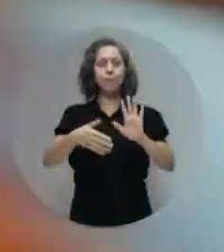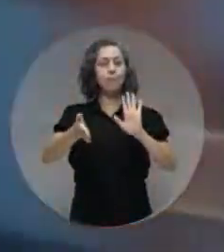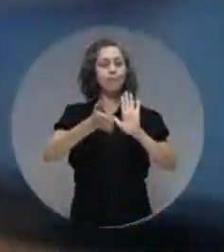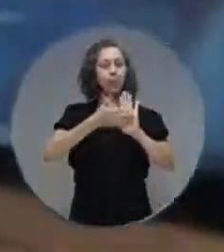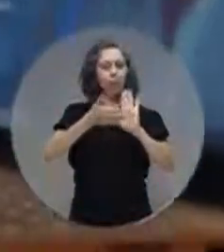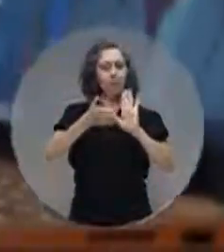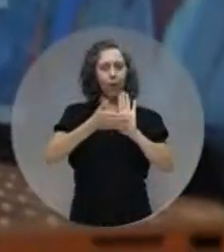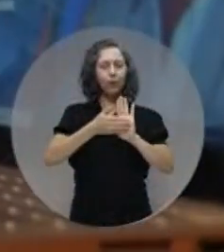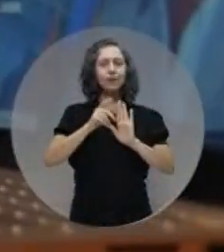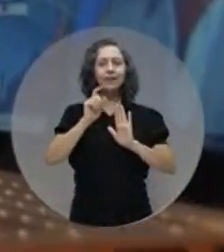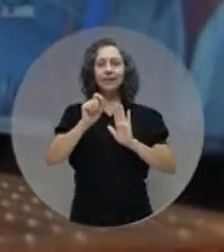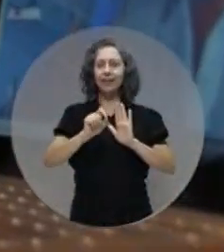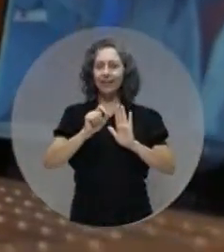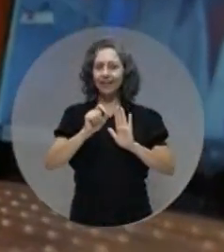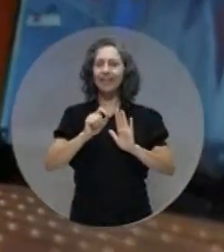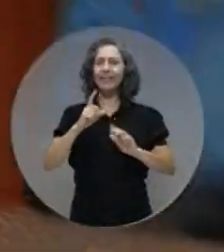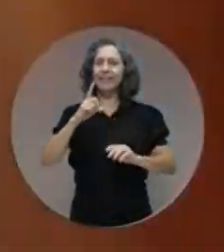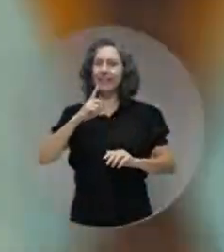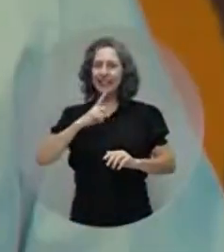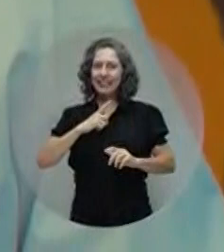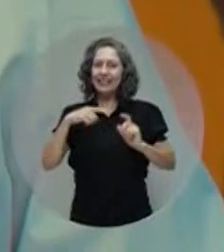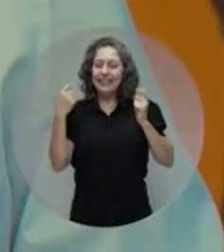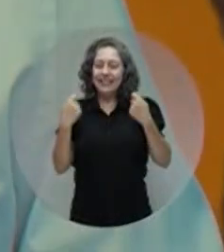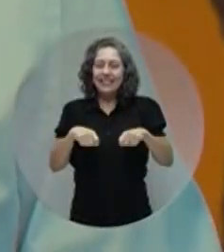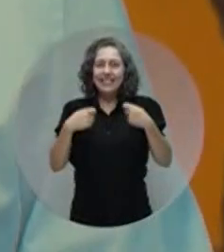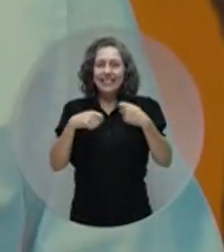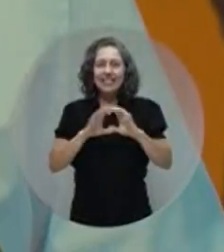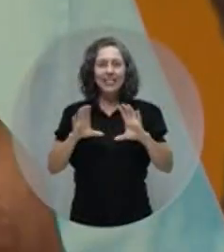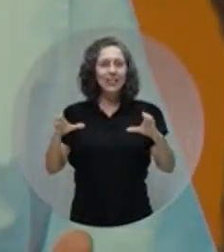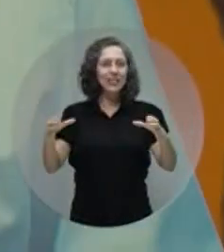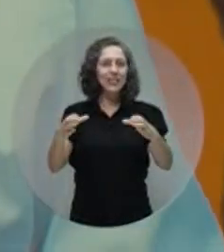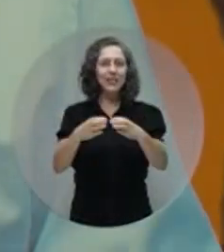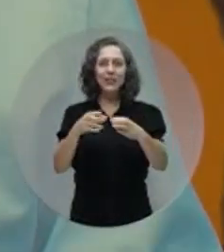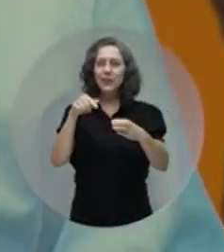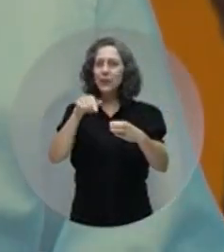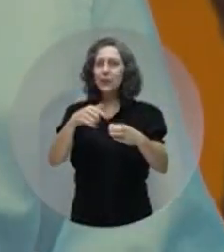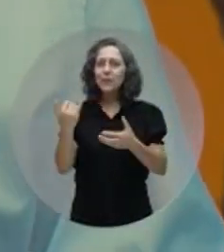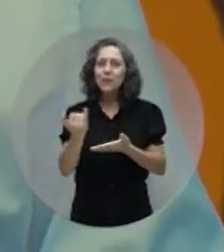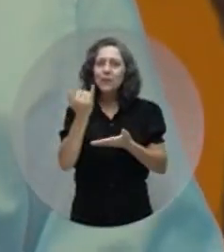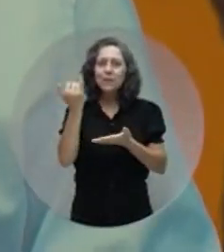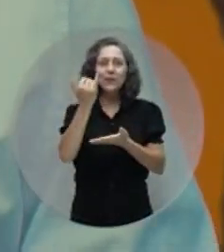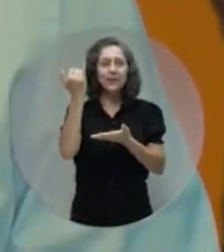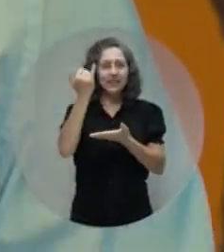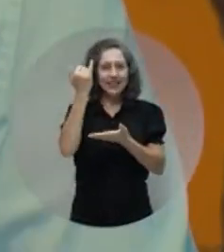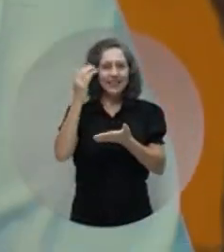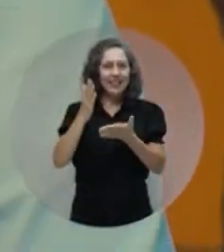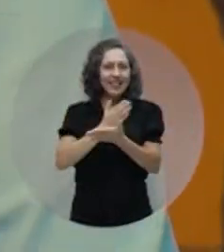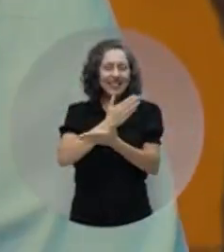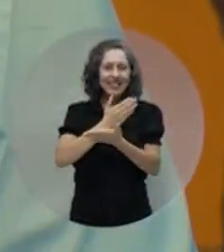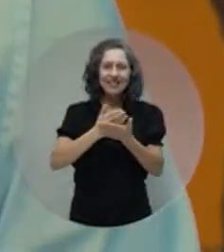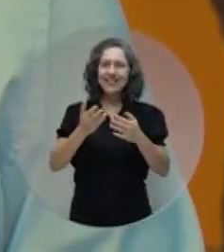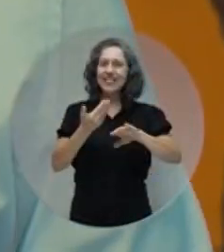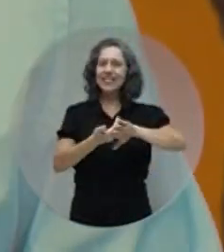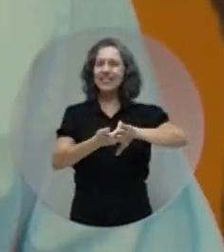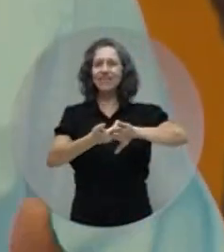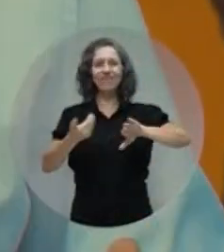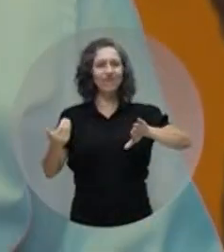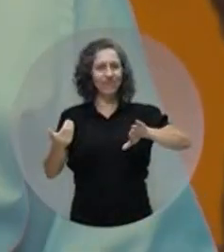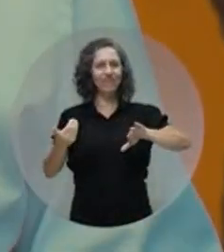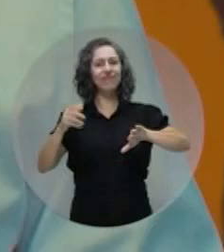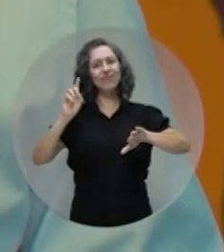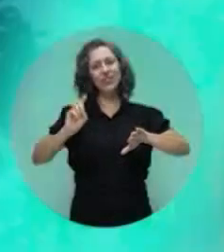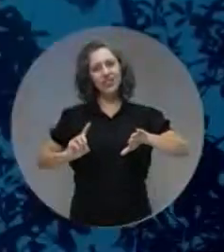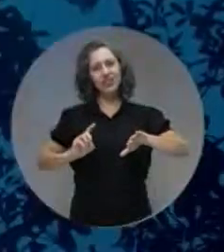proposta que vem de encontrar necessidades desse público tão, tão importante, que às vezes fica à margem dos seus